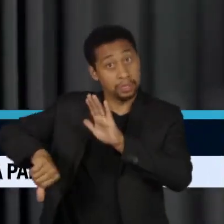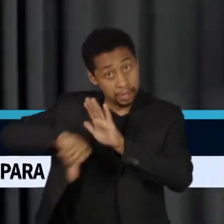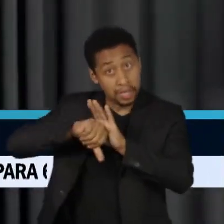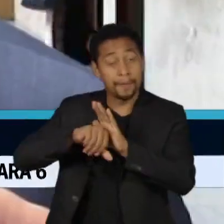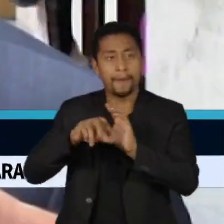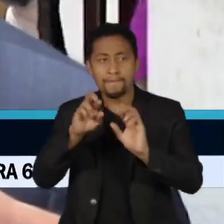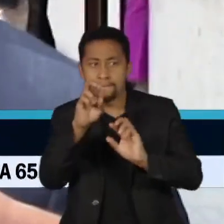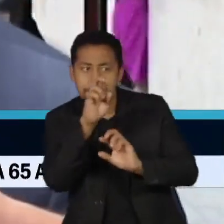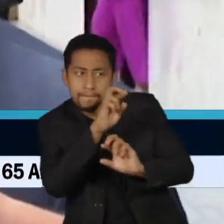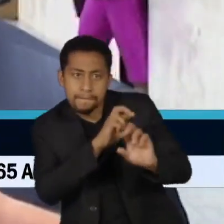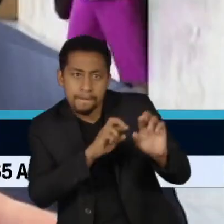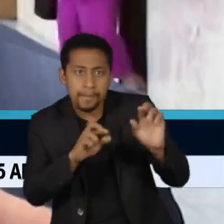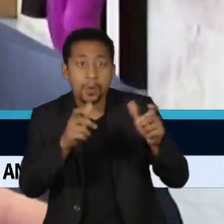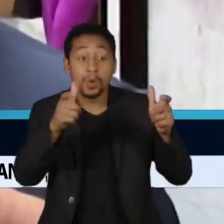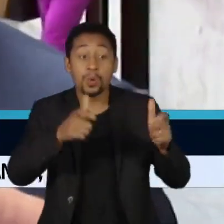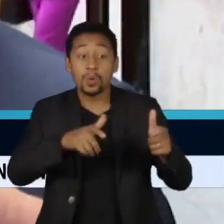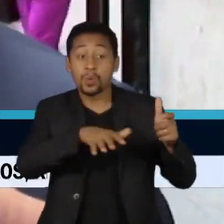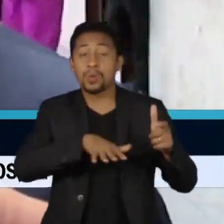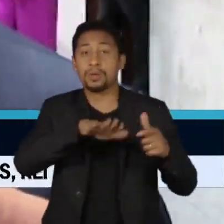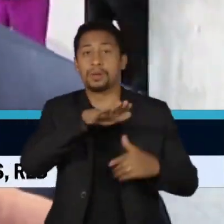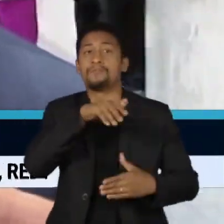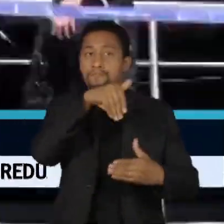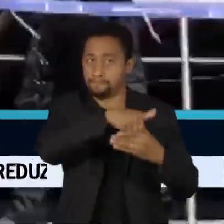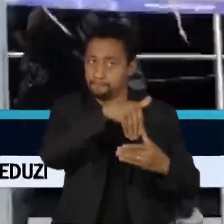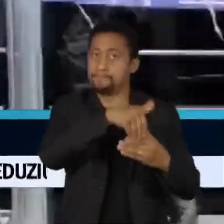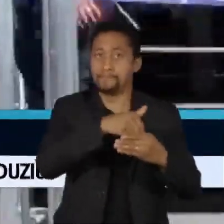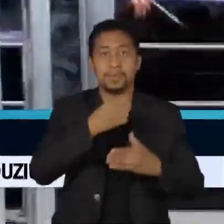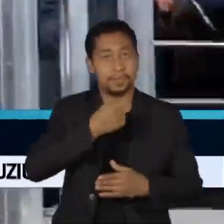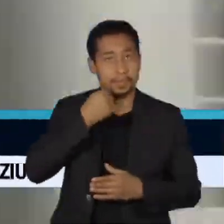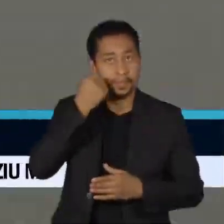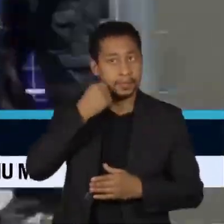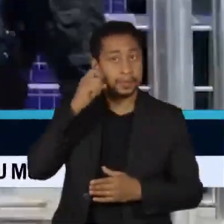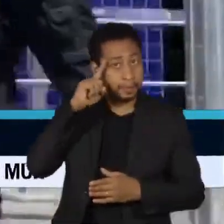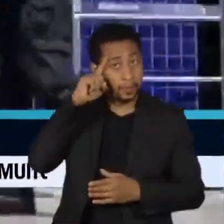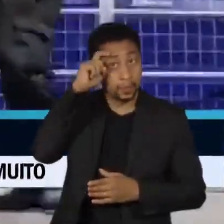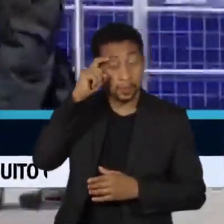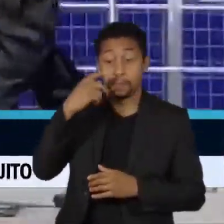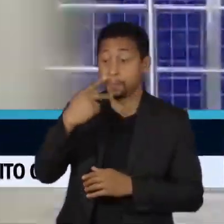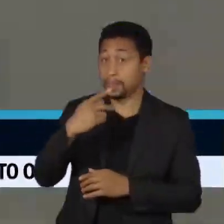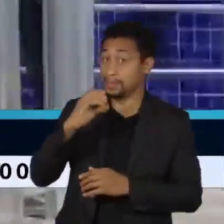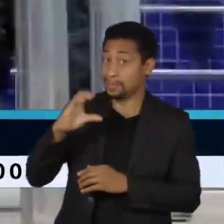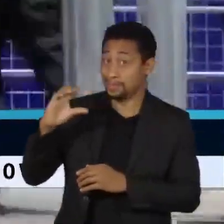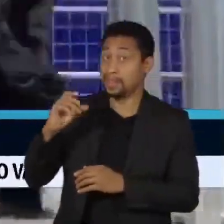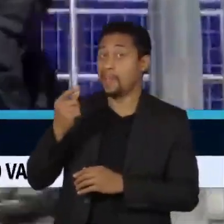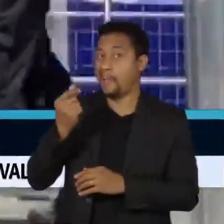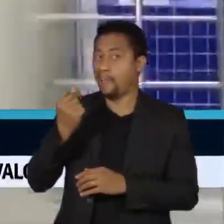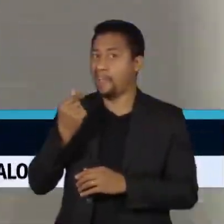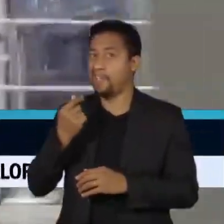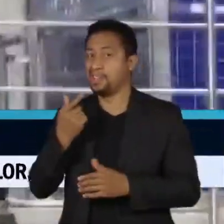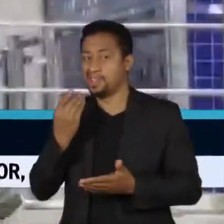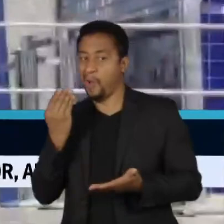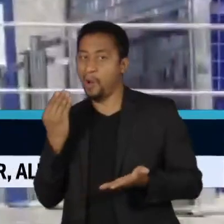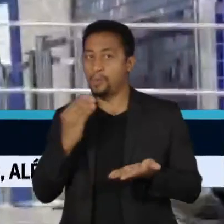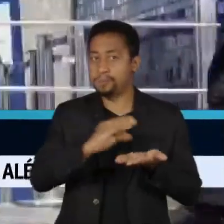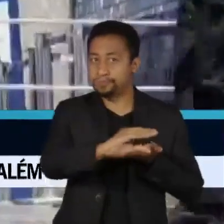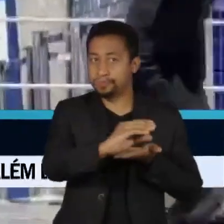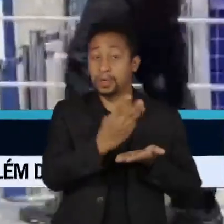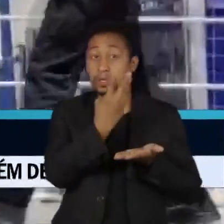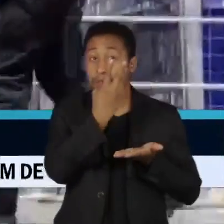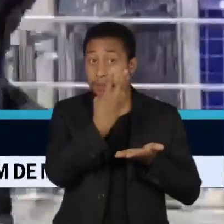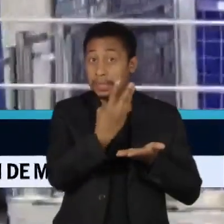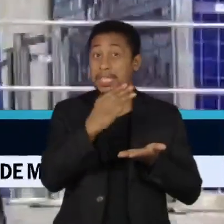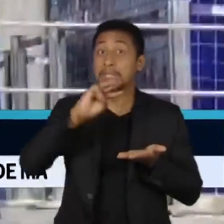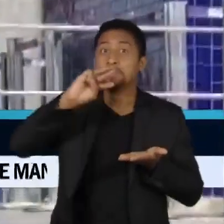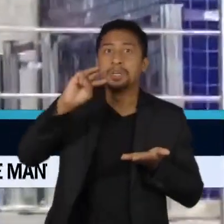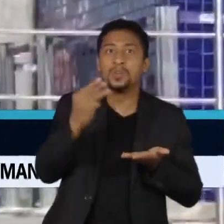monitorar o local de votação do atual senador. O PCC teria investido pelo menos 3 milhões de reais para